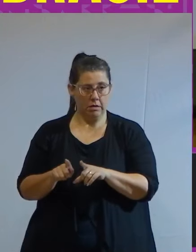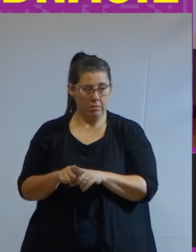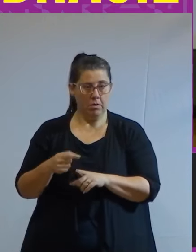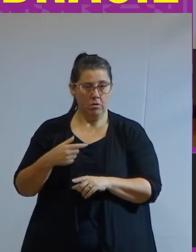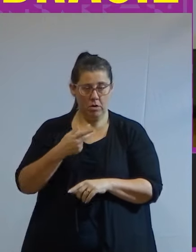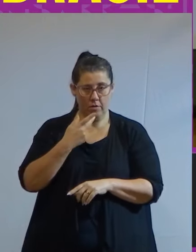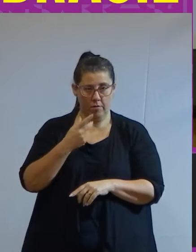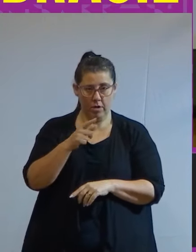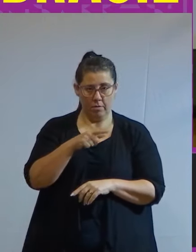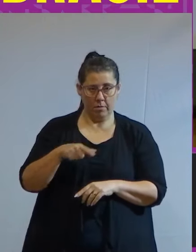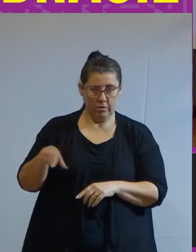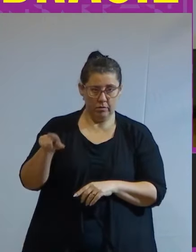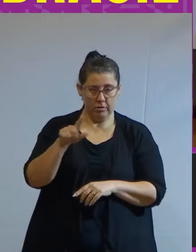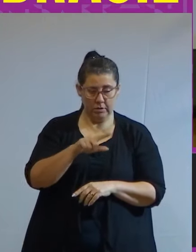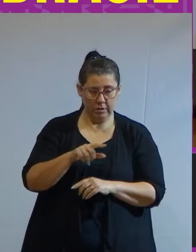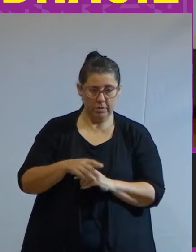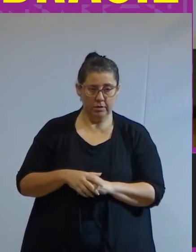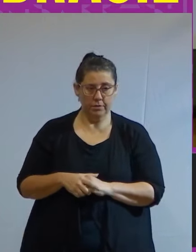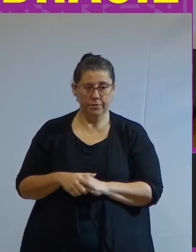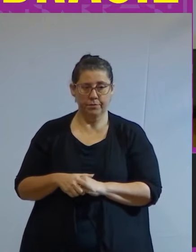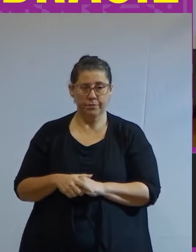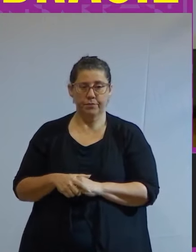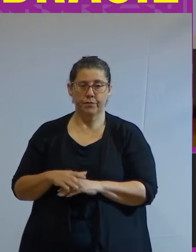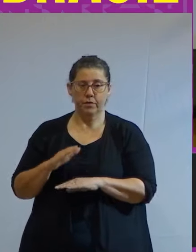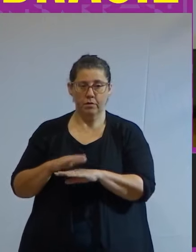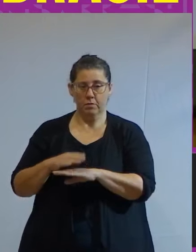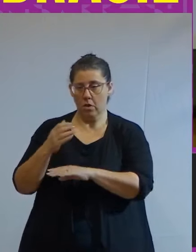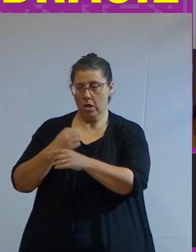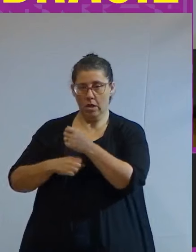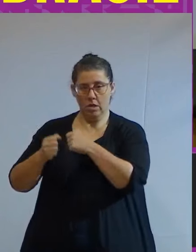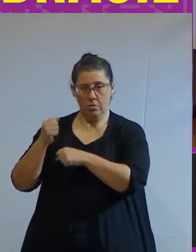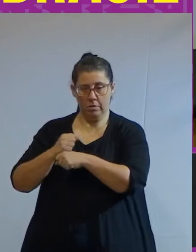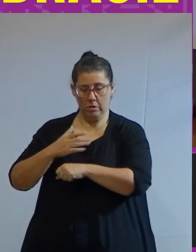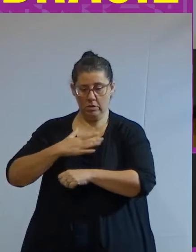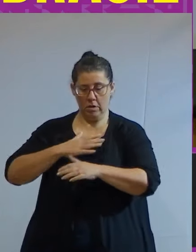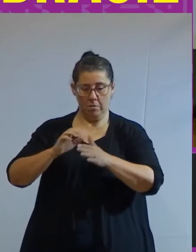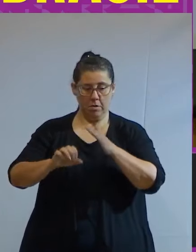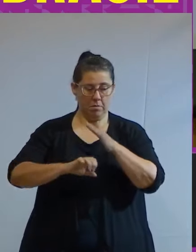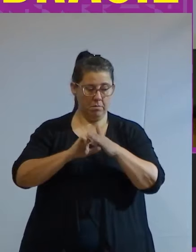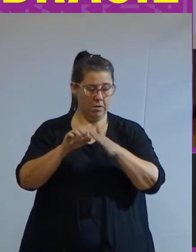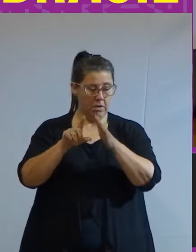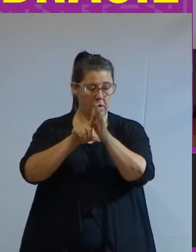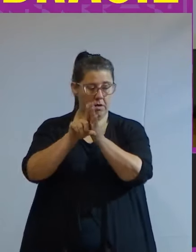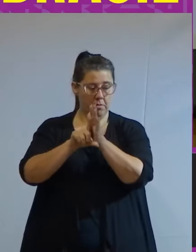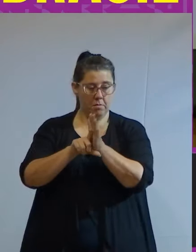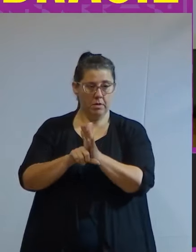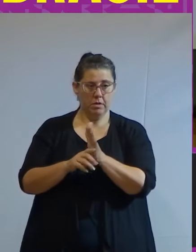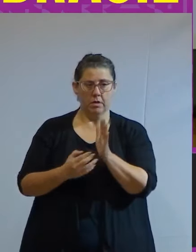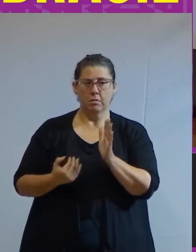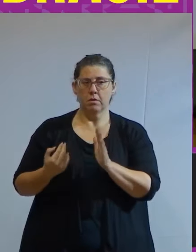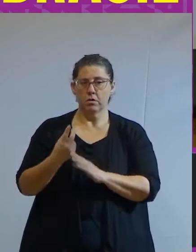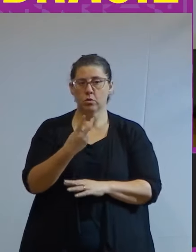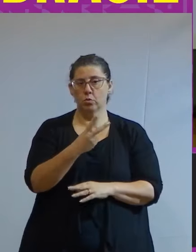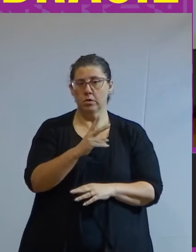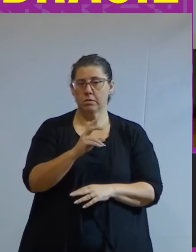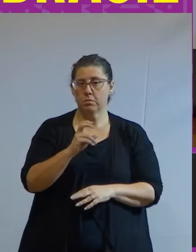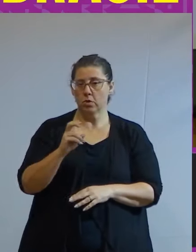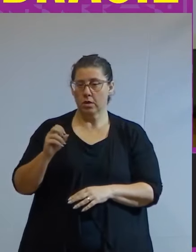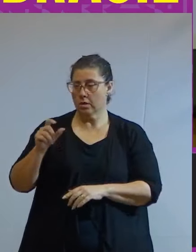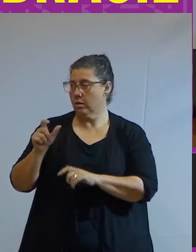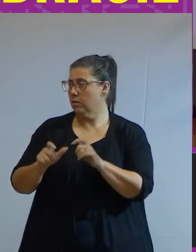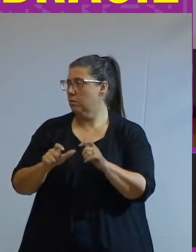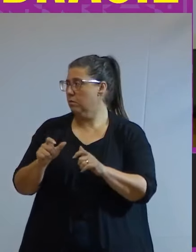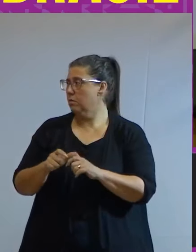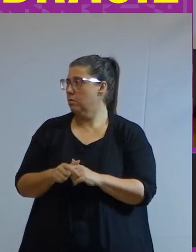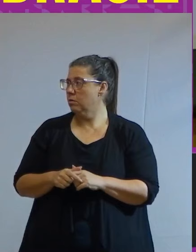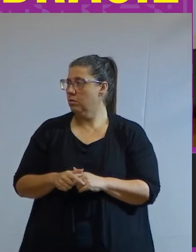gostaria de compartilhar que realizamos ano passado na minha empresa uma pesquisa com mais de 2.500 pessoas com